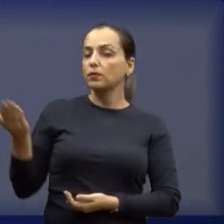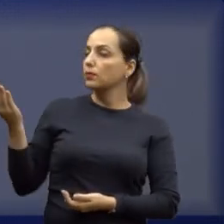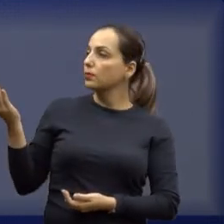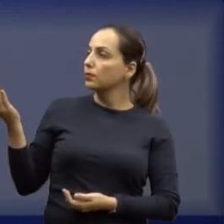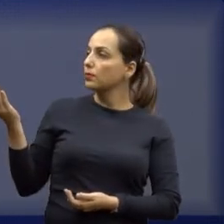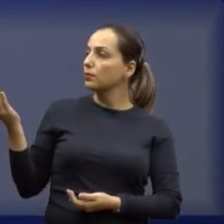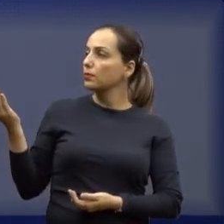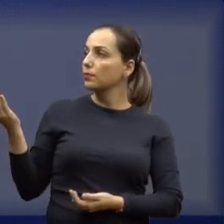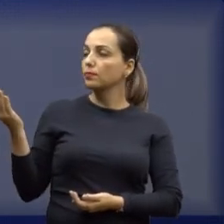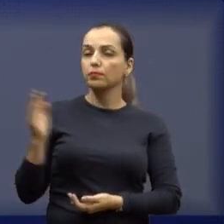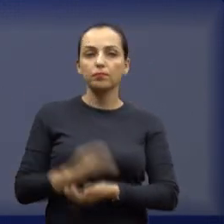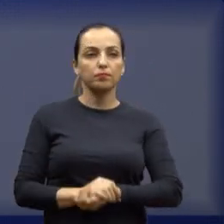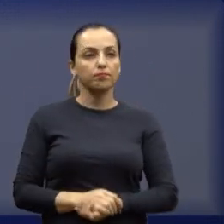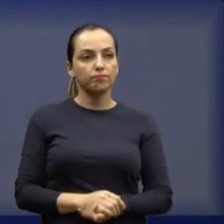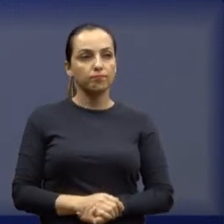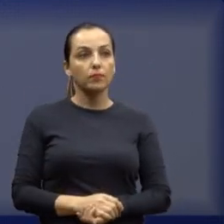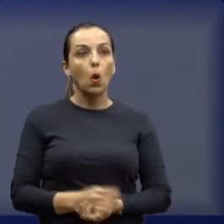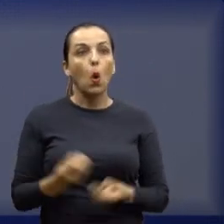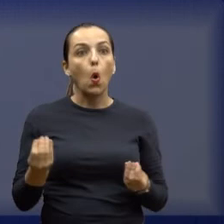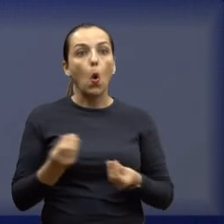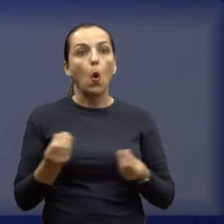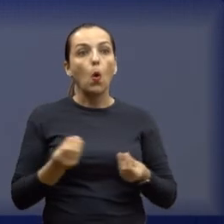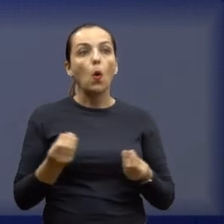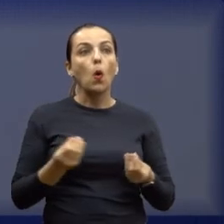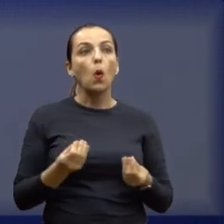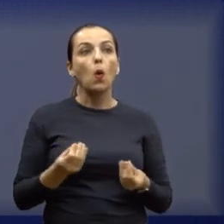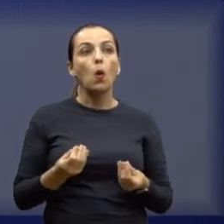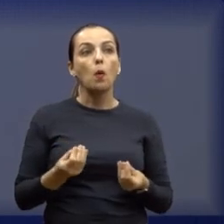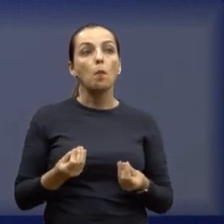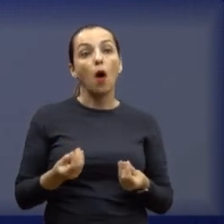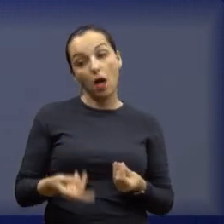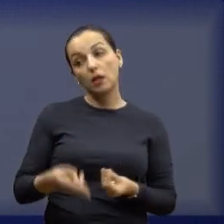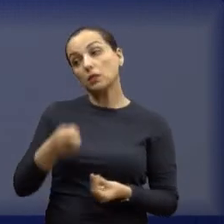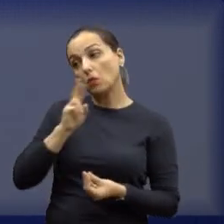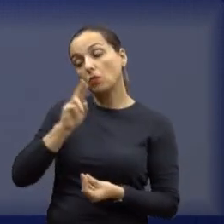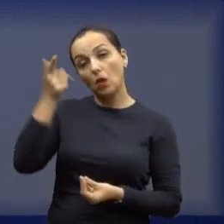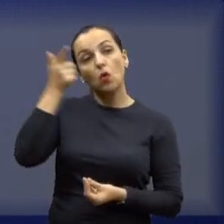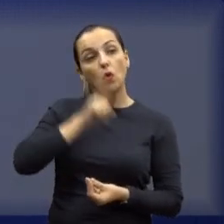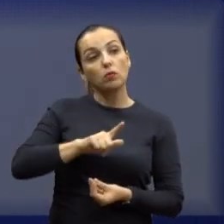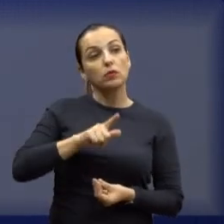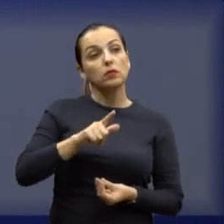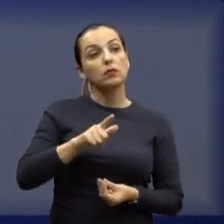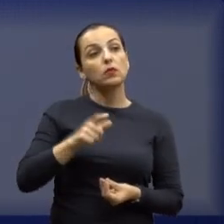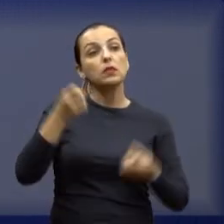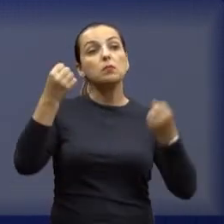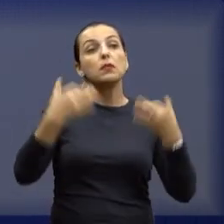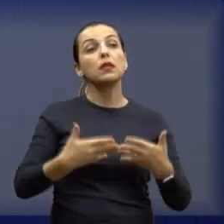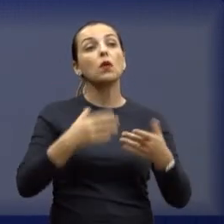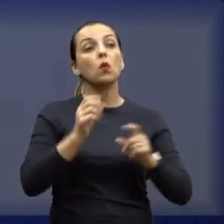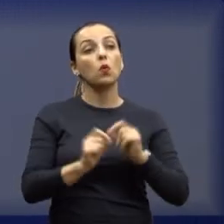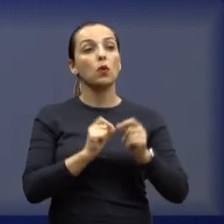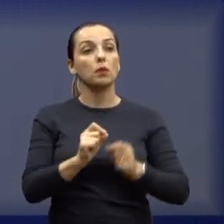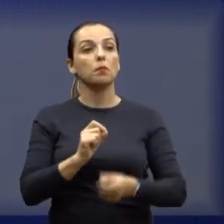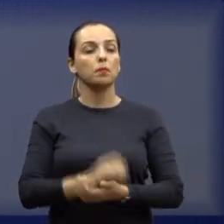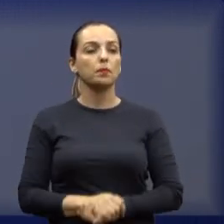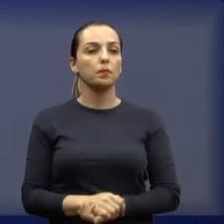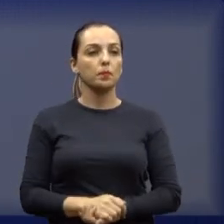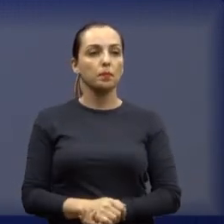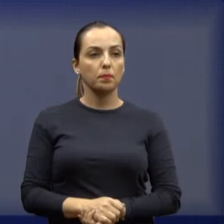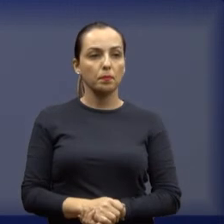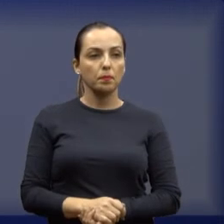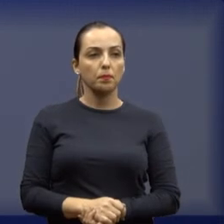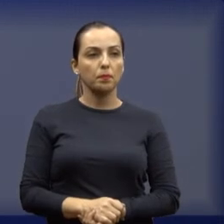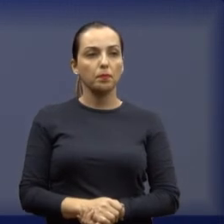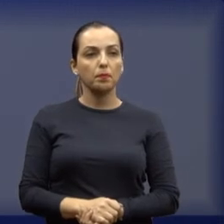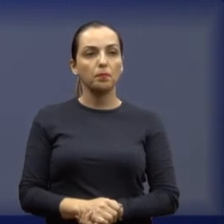aí. Só que aí, olha, gente, olha que milagre. A do Rafael foi respondida. Aí eles falam assim para o Rafa. Com os nossos respeitosos